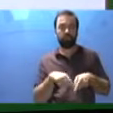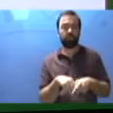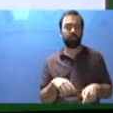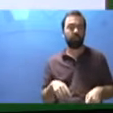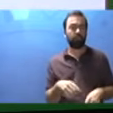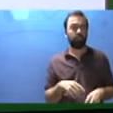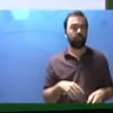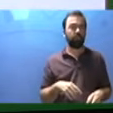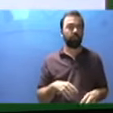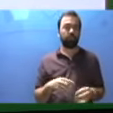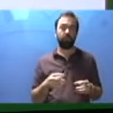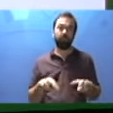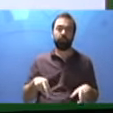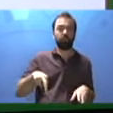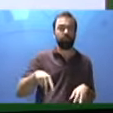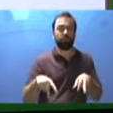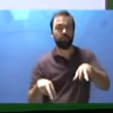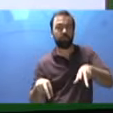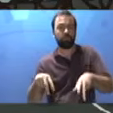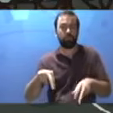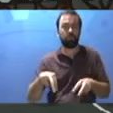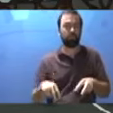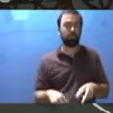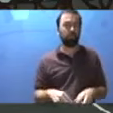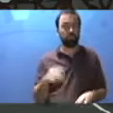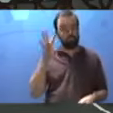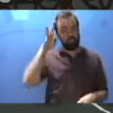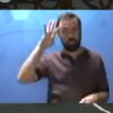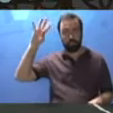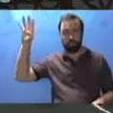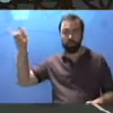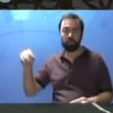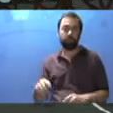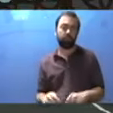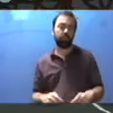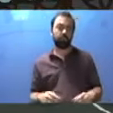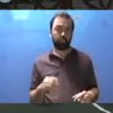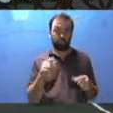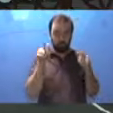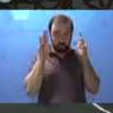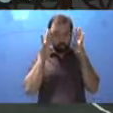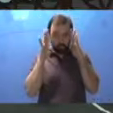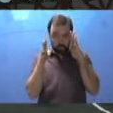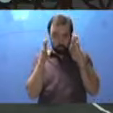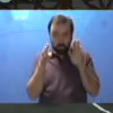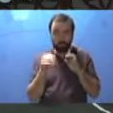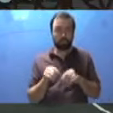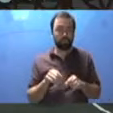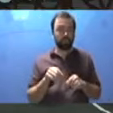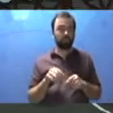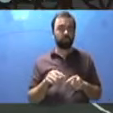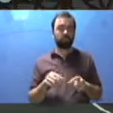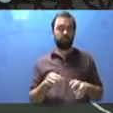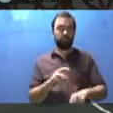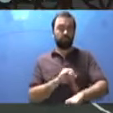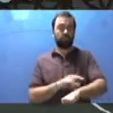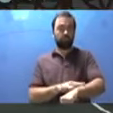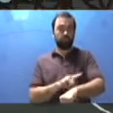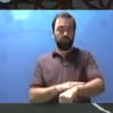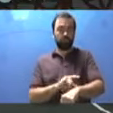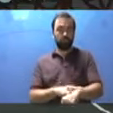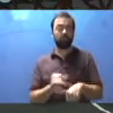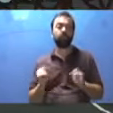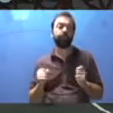no nosso caso, o refeitório. Você está caminhando pela sua escola, na sua imaginação? Prestou atenção nesses lugares fixos? O